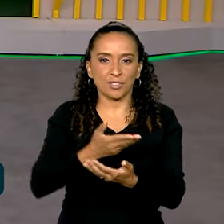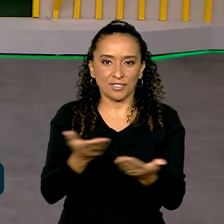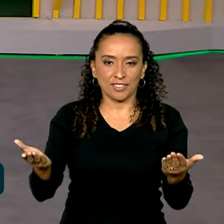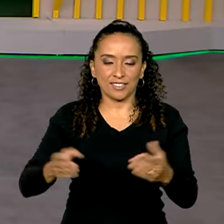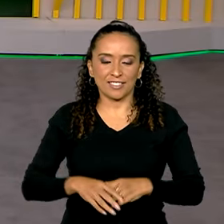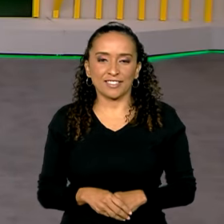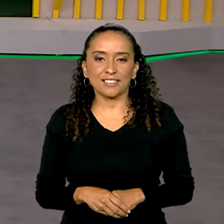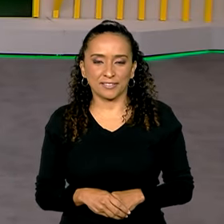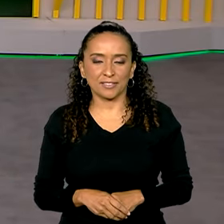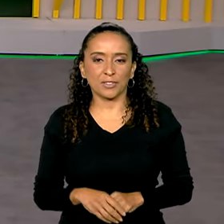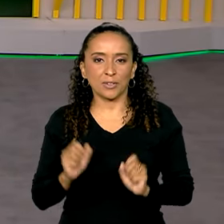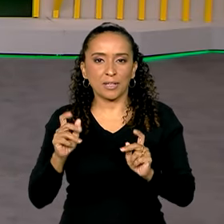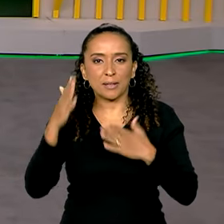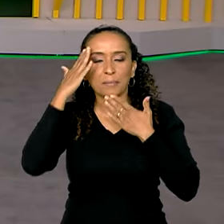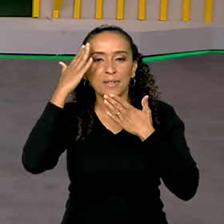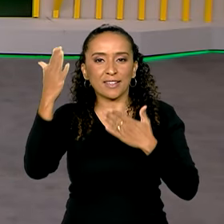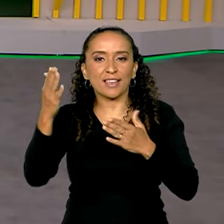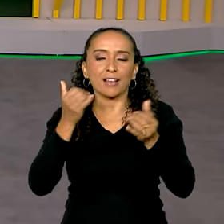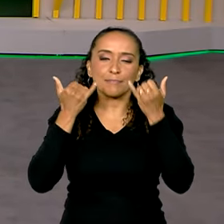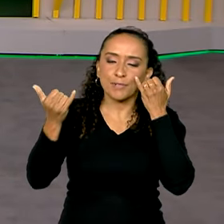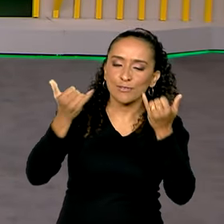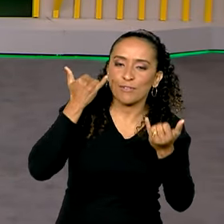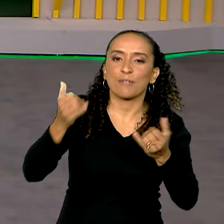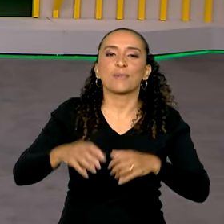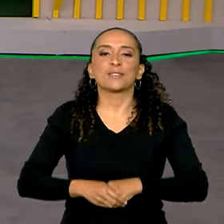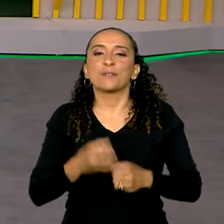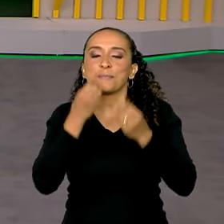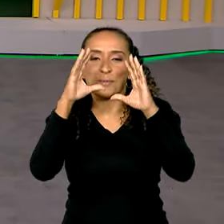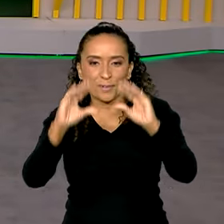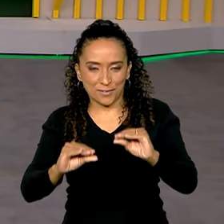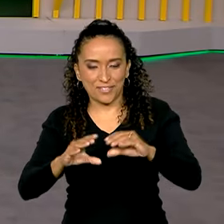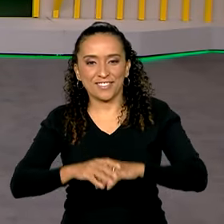Carol. Ok, Gabi. Obrigada pelas informações e uma boa noite para você.